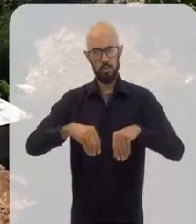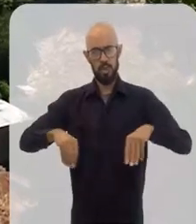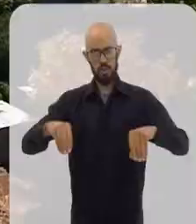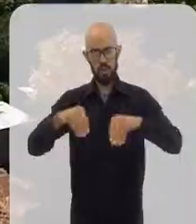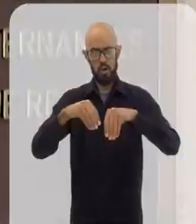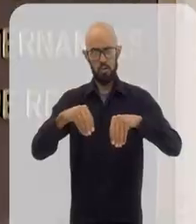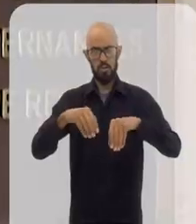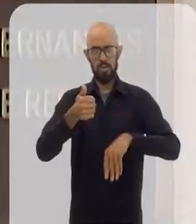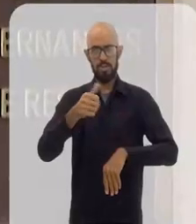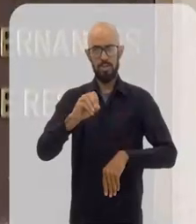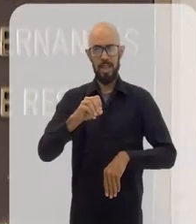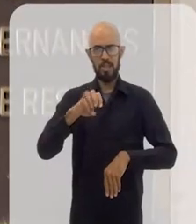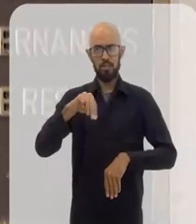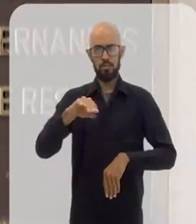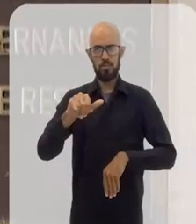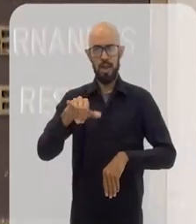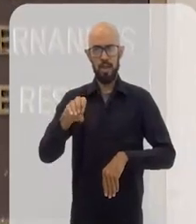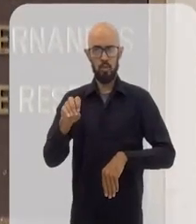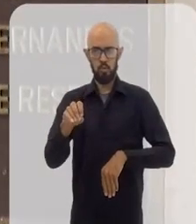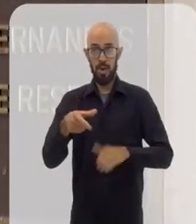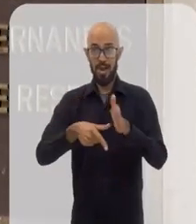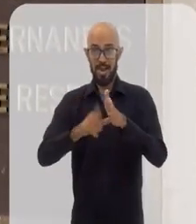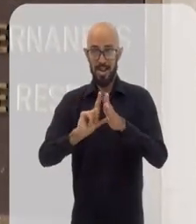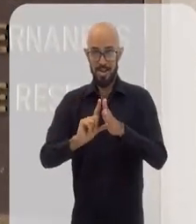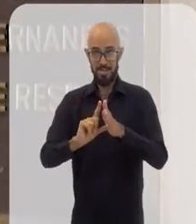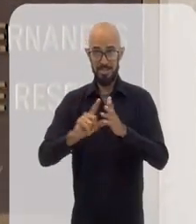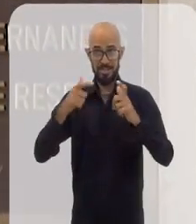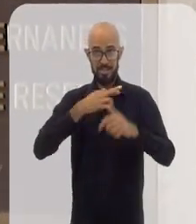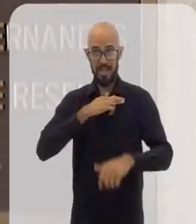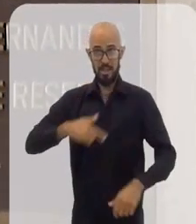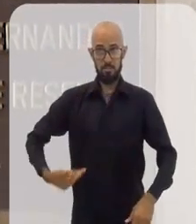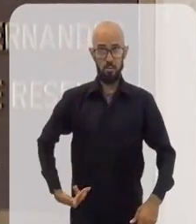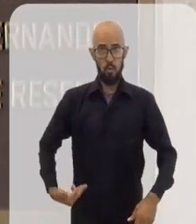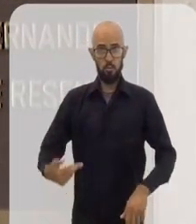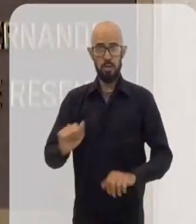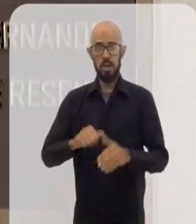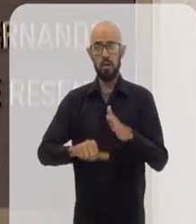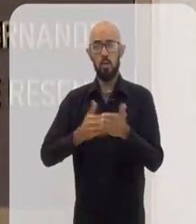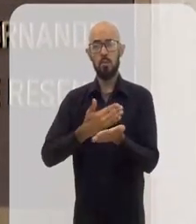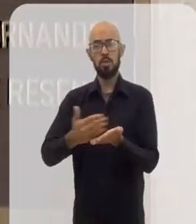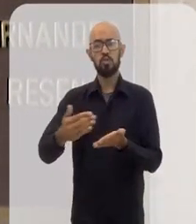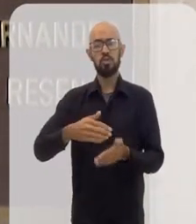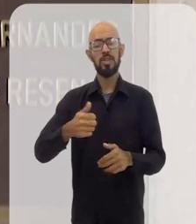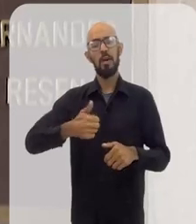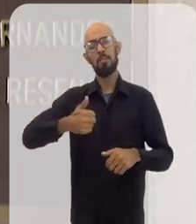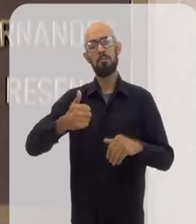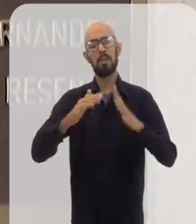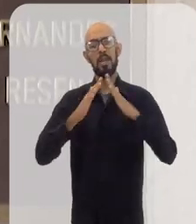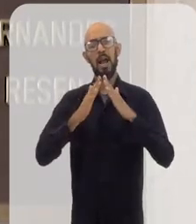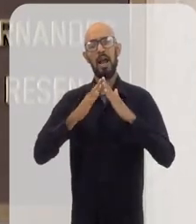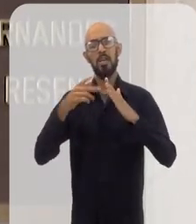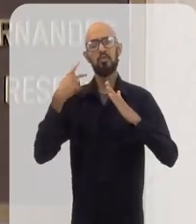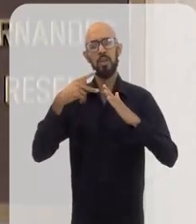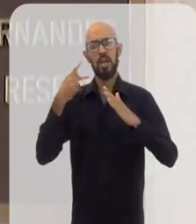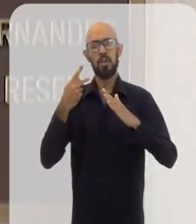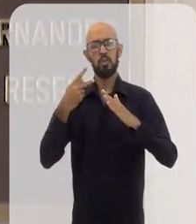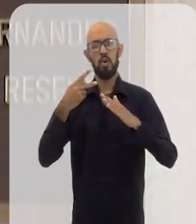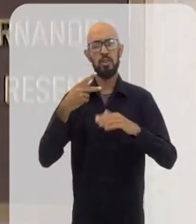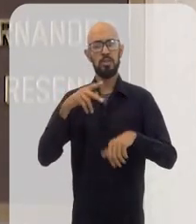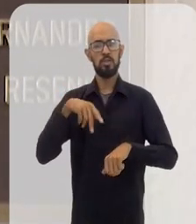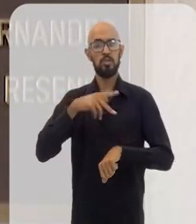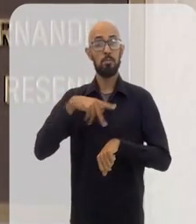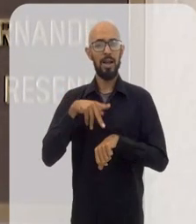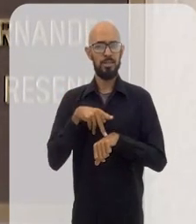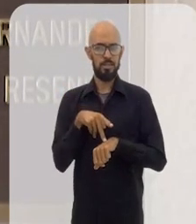território. Em 10 de maio, dias antes da proclamação da República, foi eleita, aqui, a primeira Câmara de